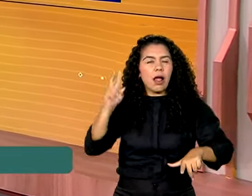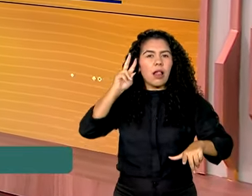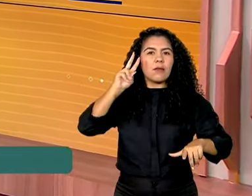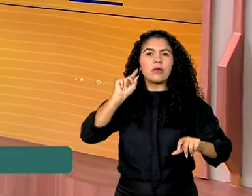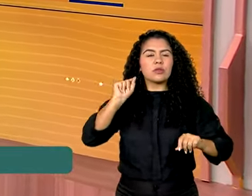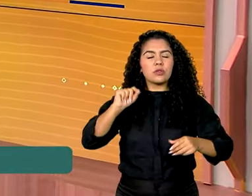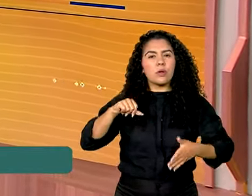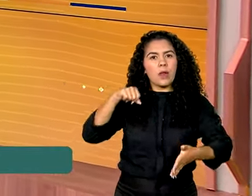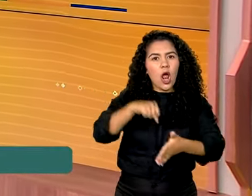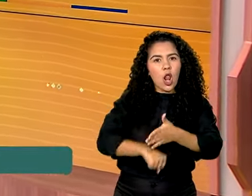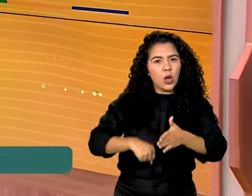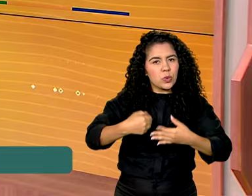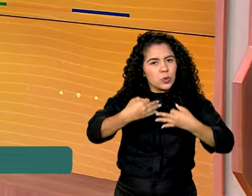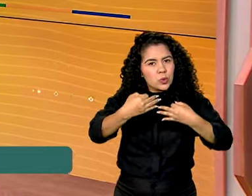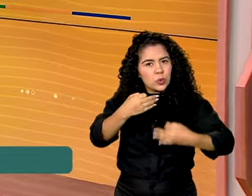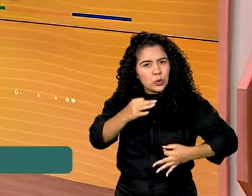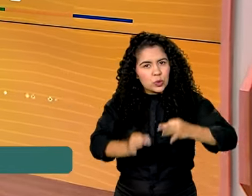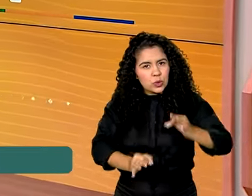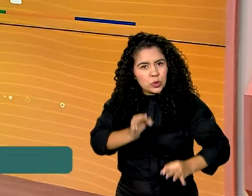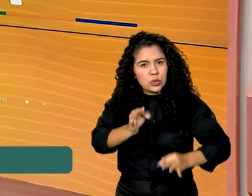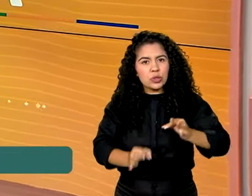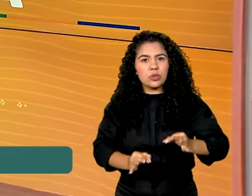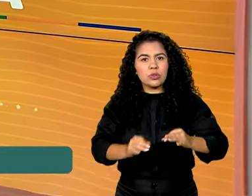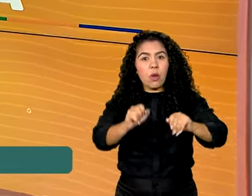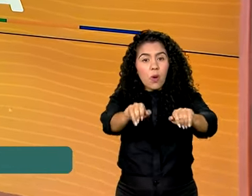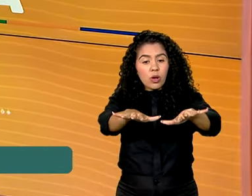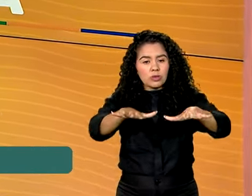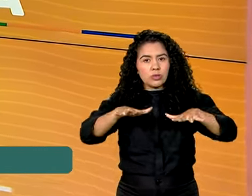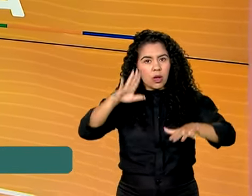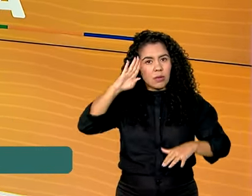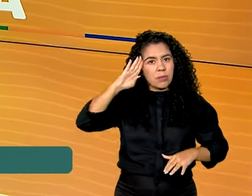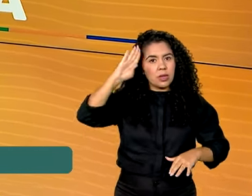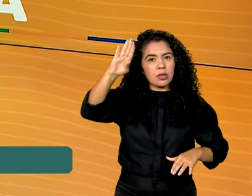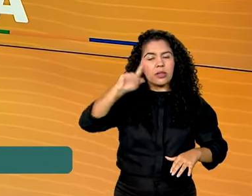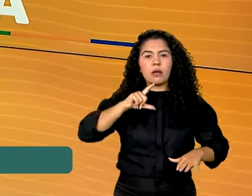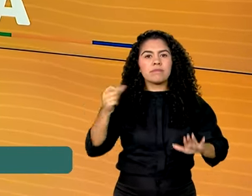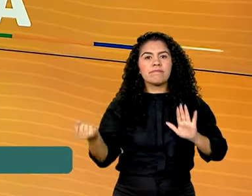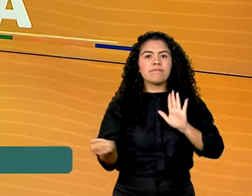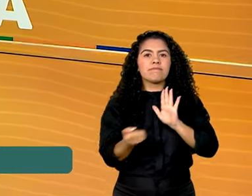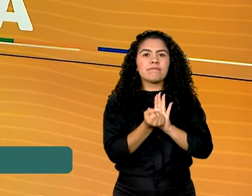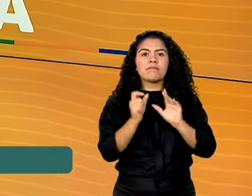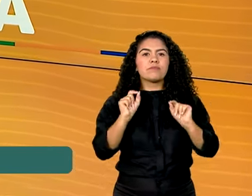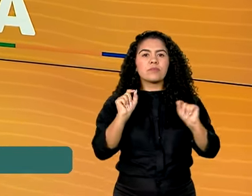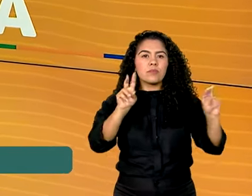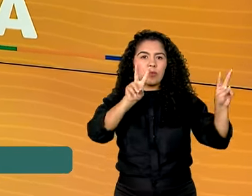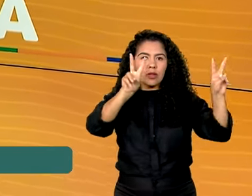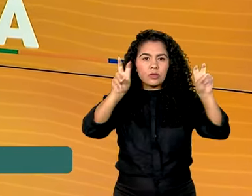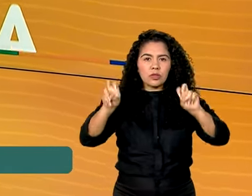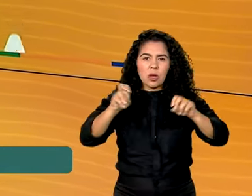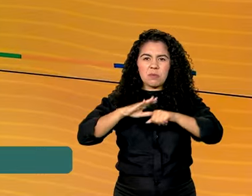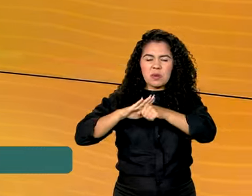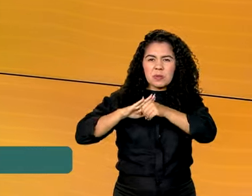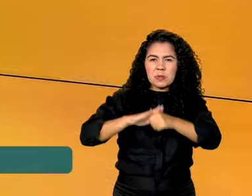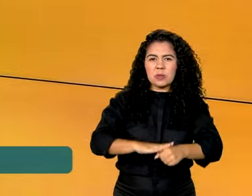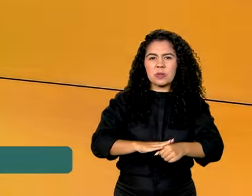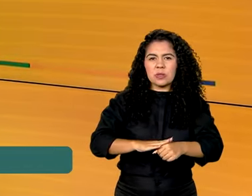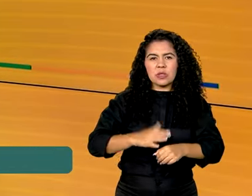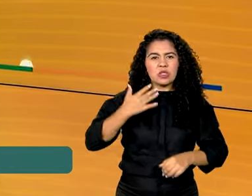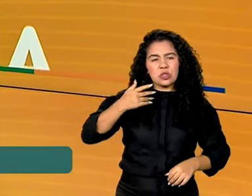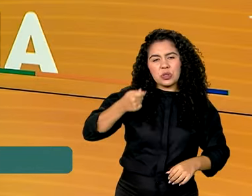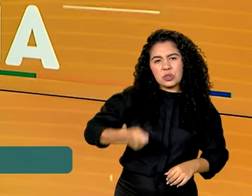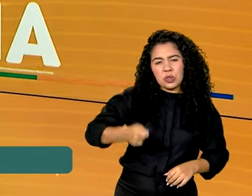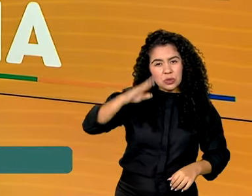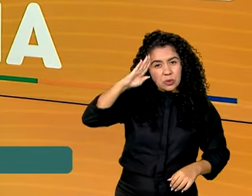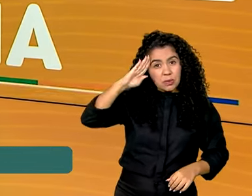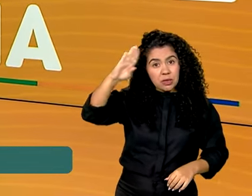antiga sede do Auditório Militar, um dos símbolos da repressão da ditadura militar. O projeto é uma parceria entre o